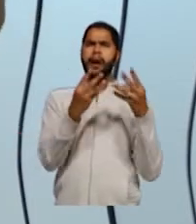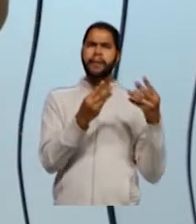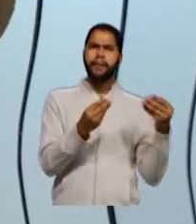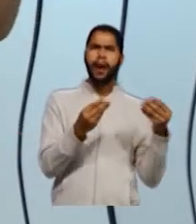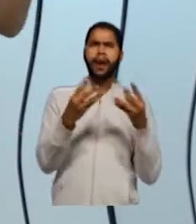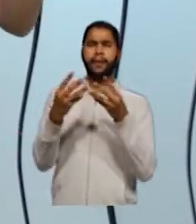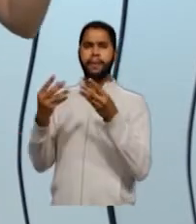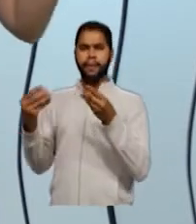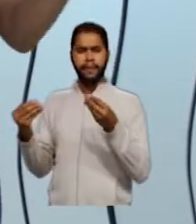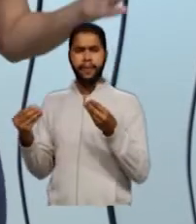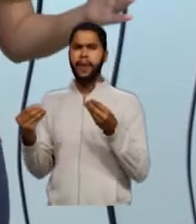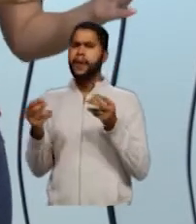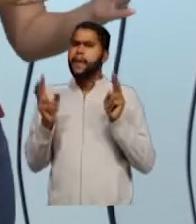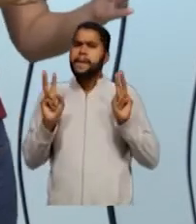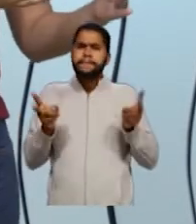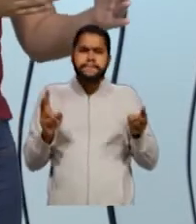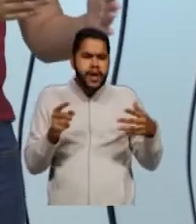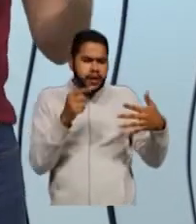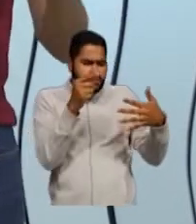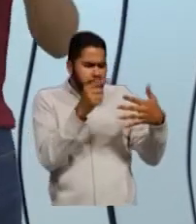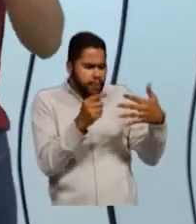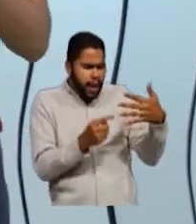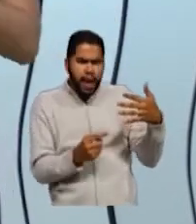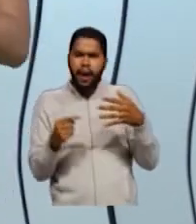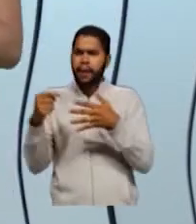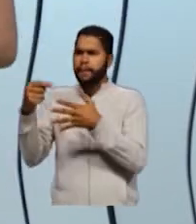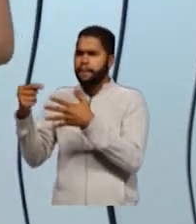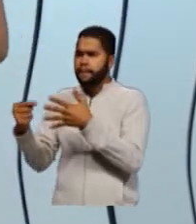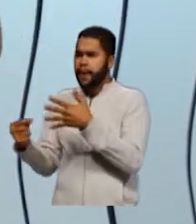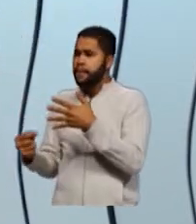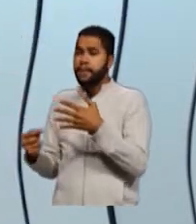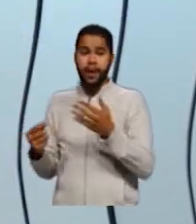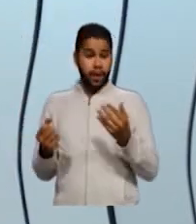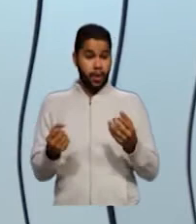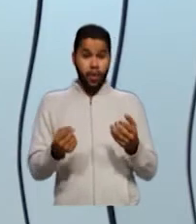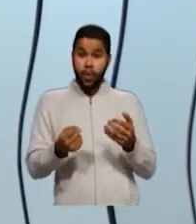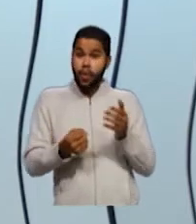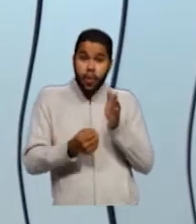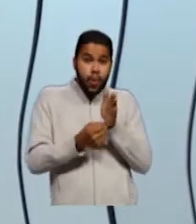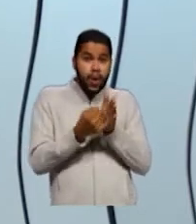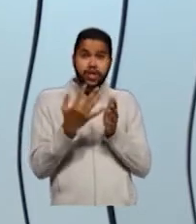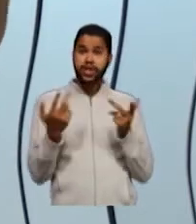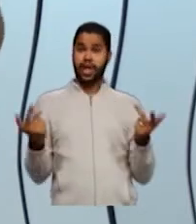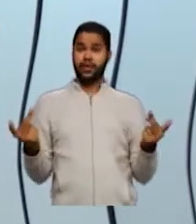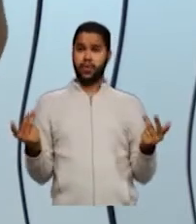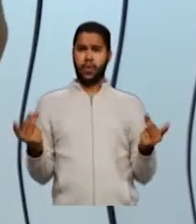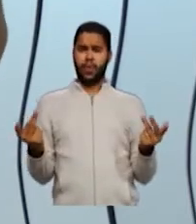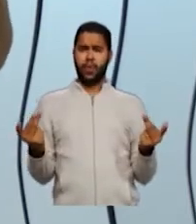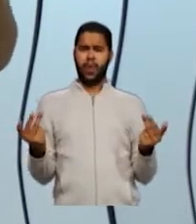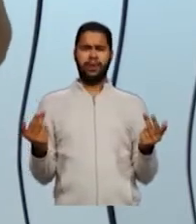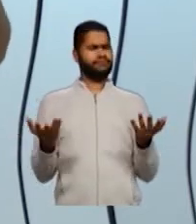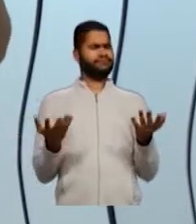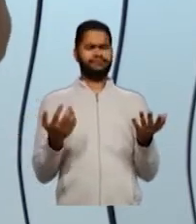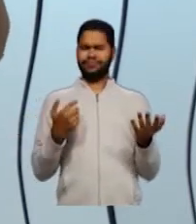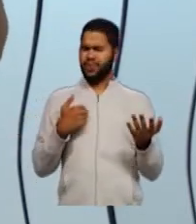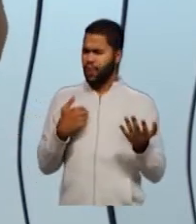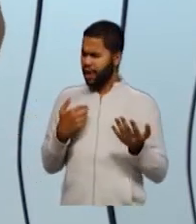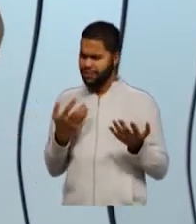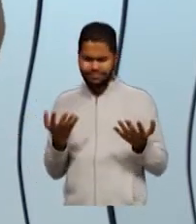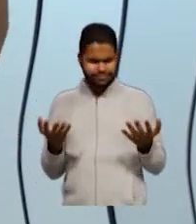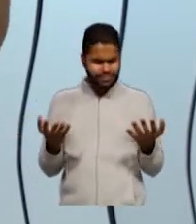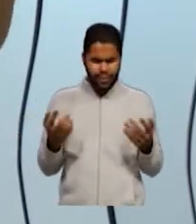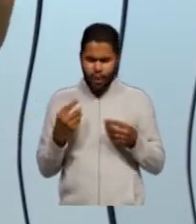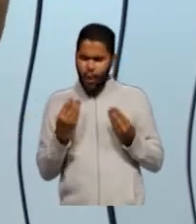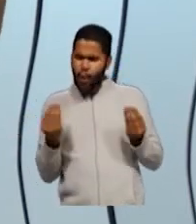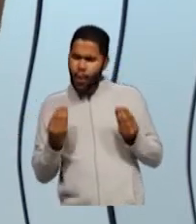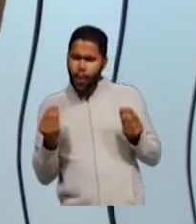tinham os mesmos elementos na mesma quantidade. Então, a ciência começou a pensar, poxa,